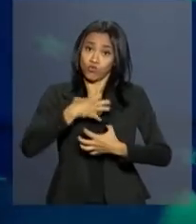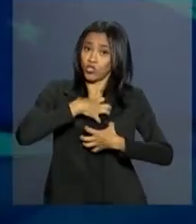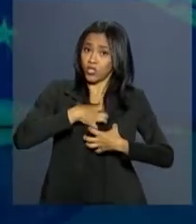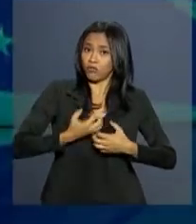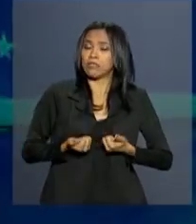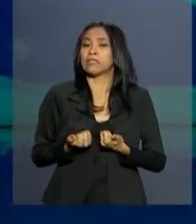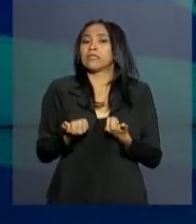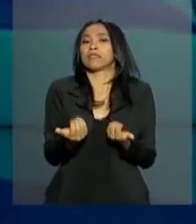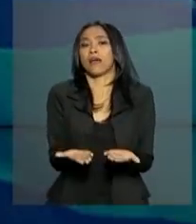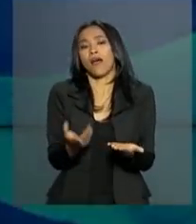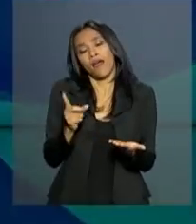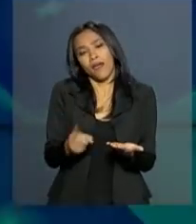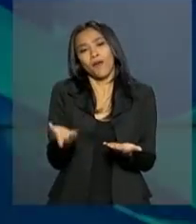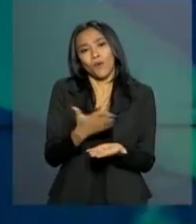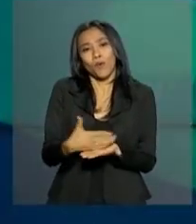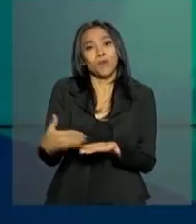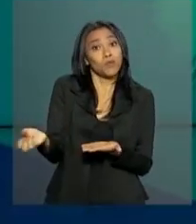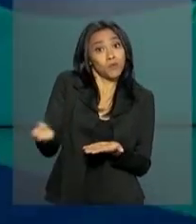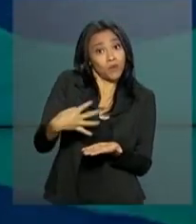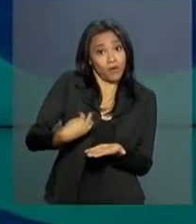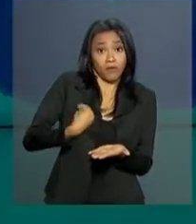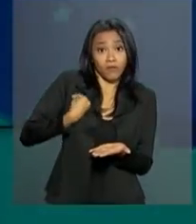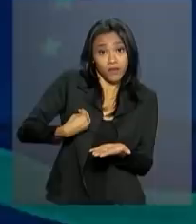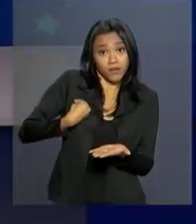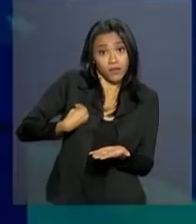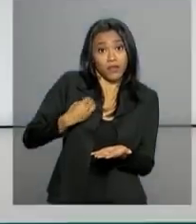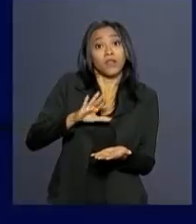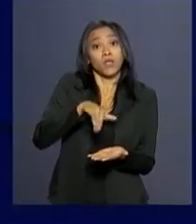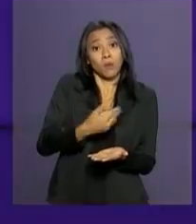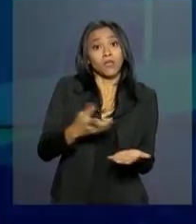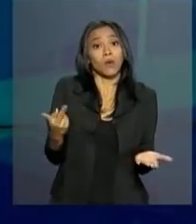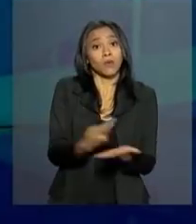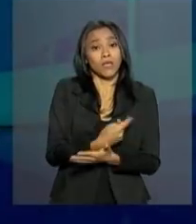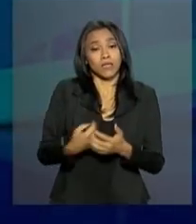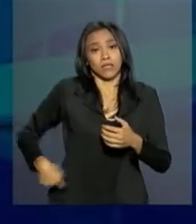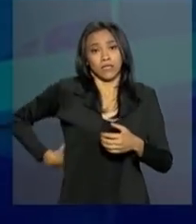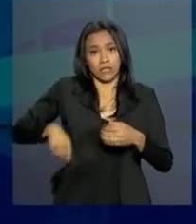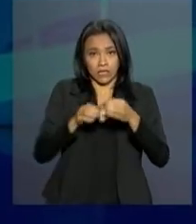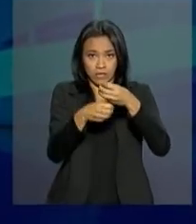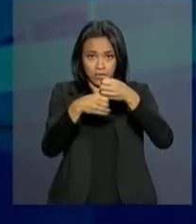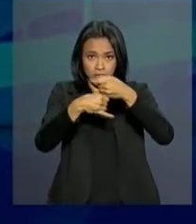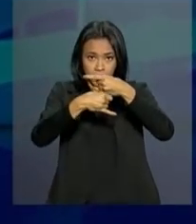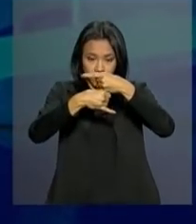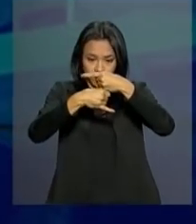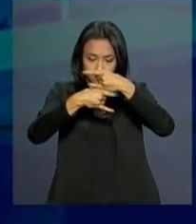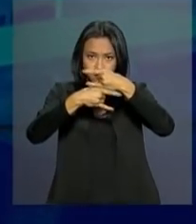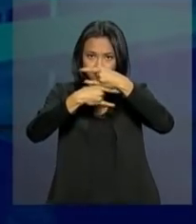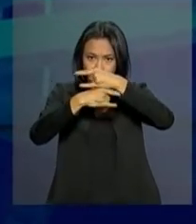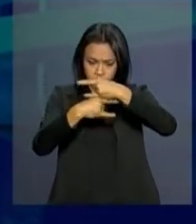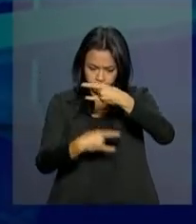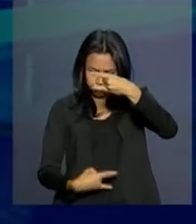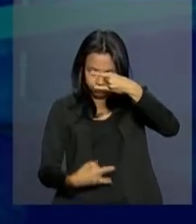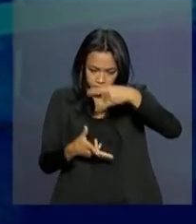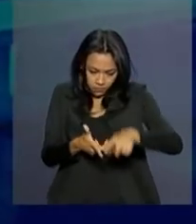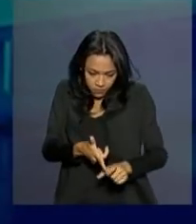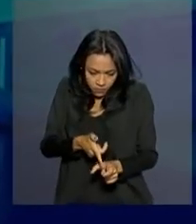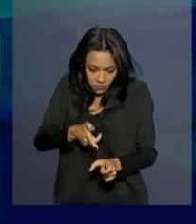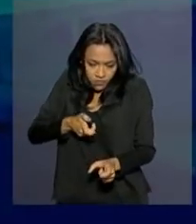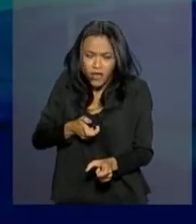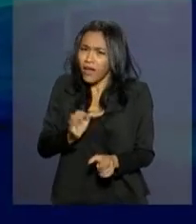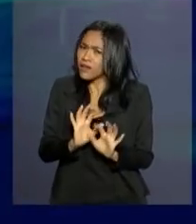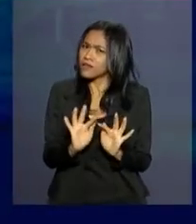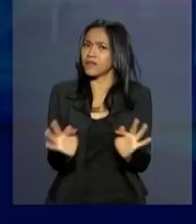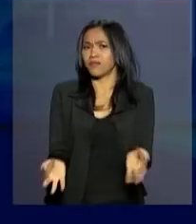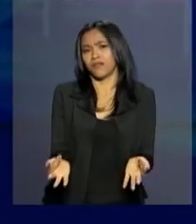significa o recomeço de uma vida e quando o caso é de medula óssea, o procedimento é mais simples do que se imagina. E o